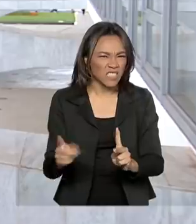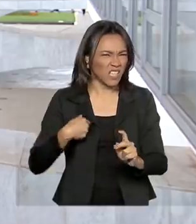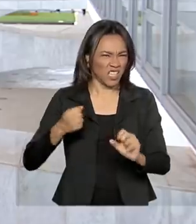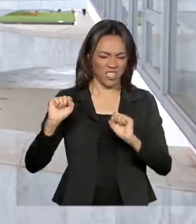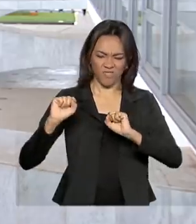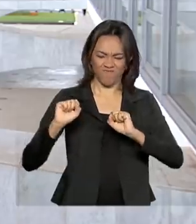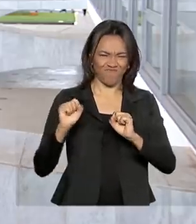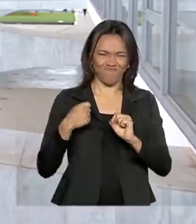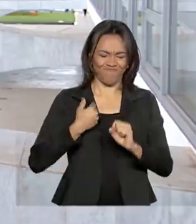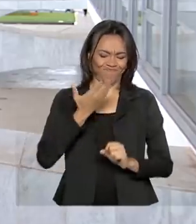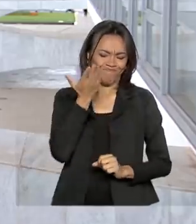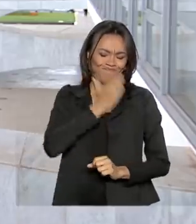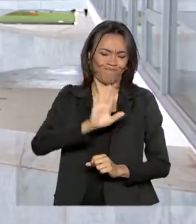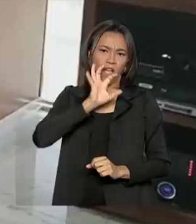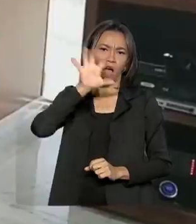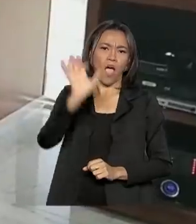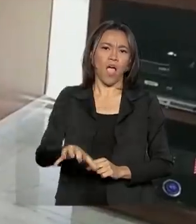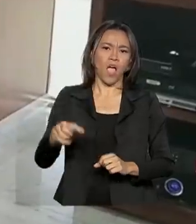terrorismo. Vamos ver.